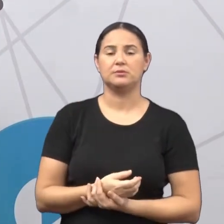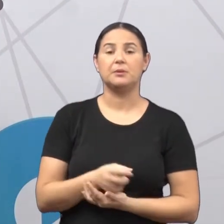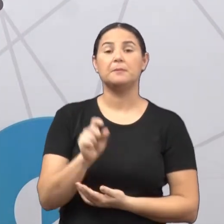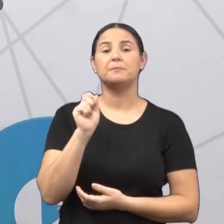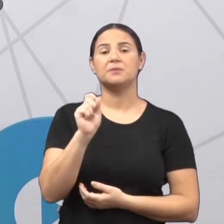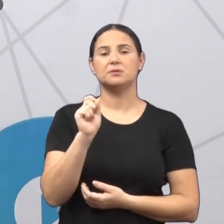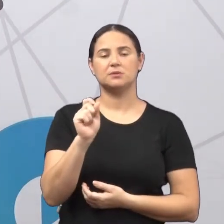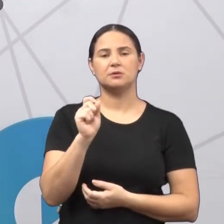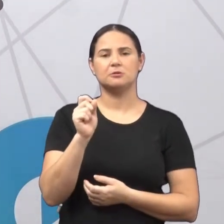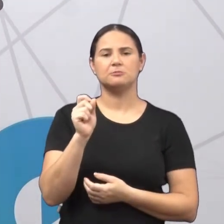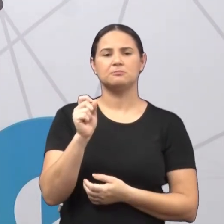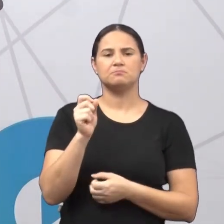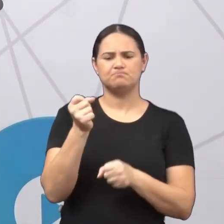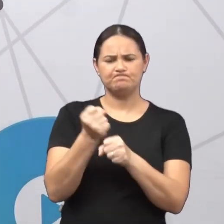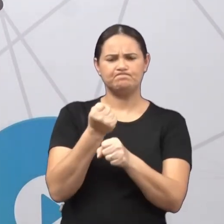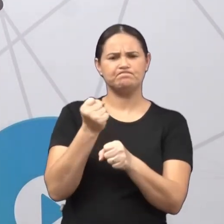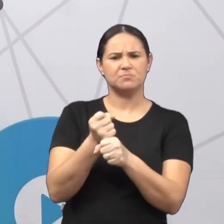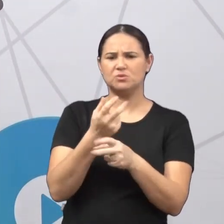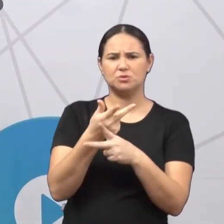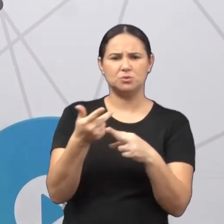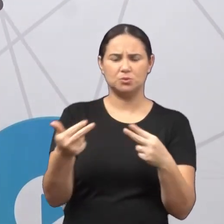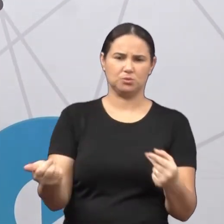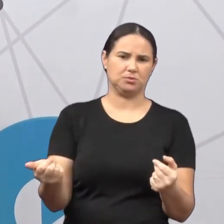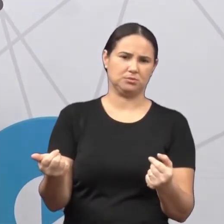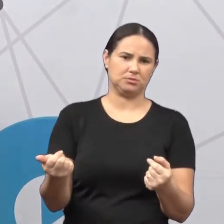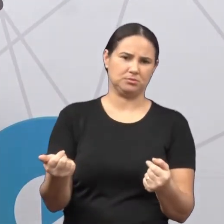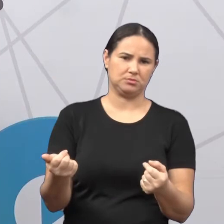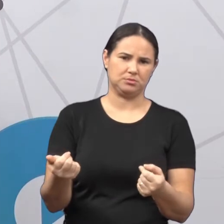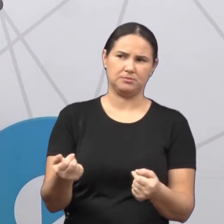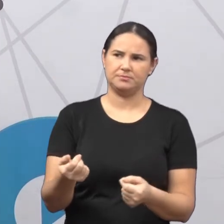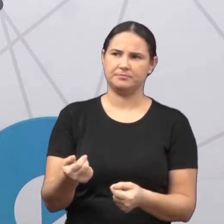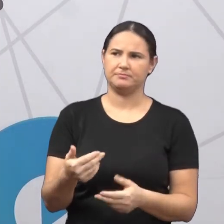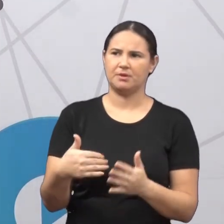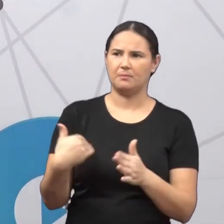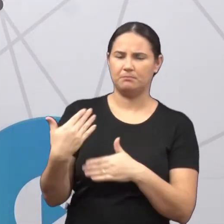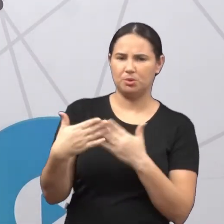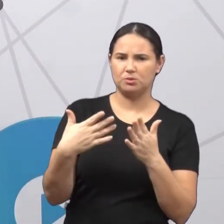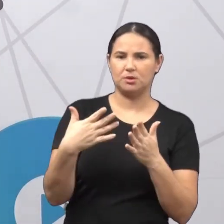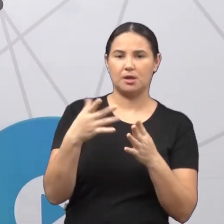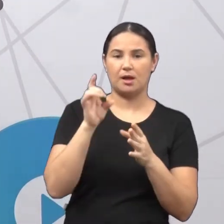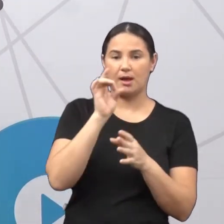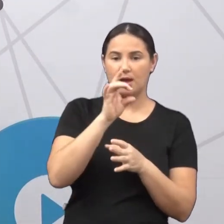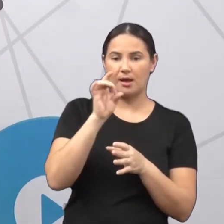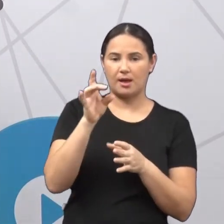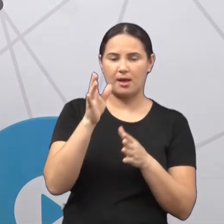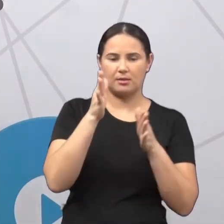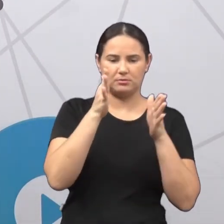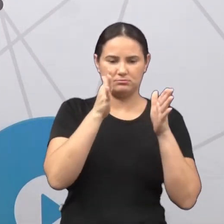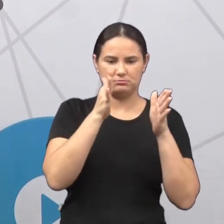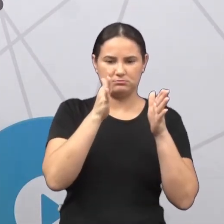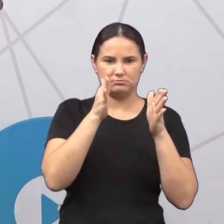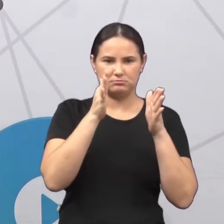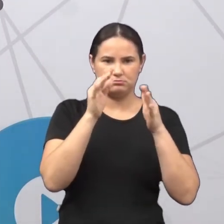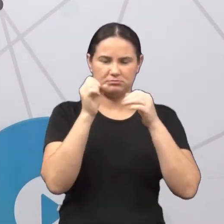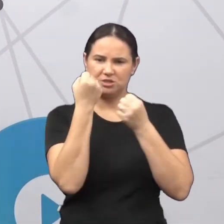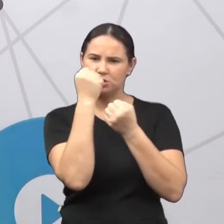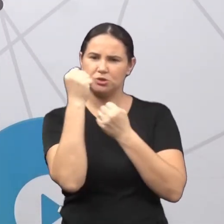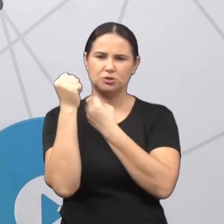quê? Para produzir alguma coisa. Para produzir aquilo que eles produzem. Porque cada indústria, cada fábrica, ela tem uma função.